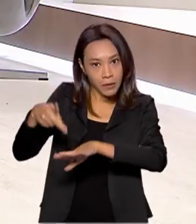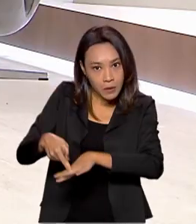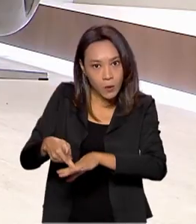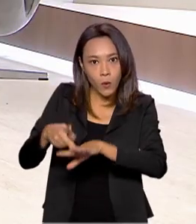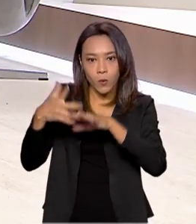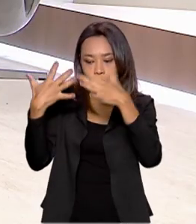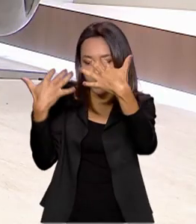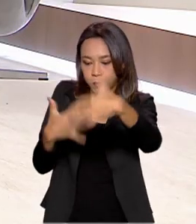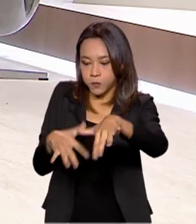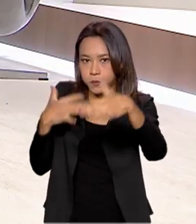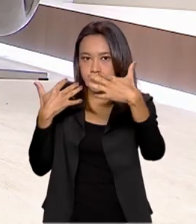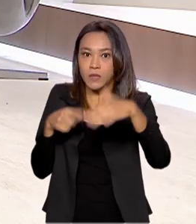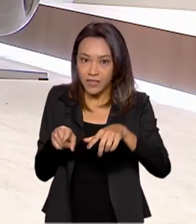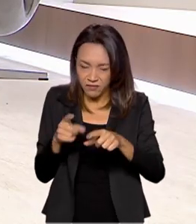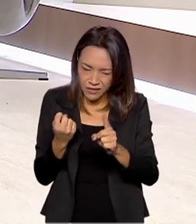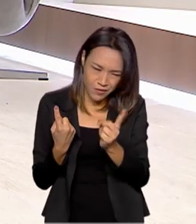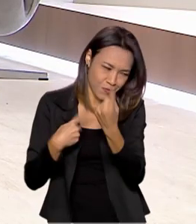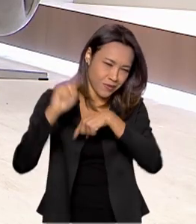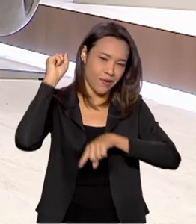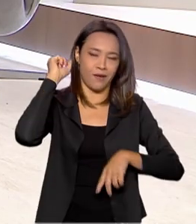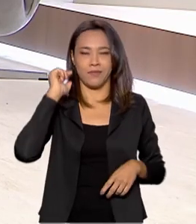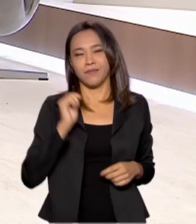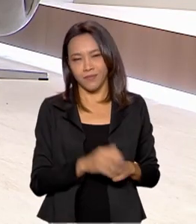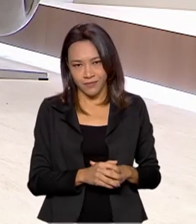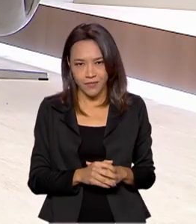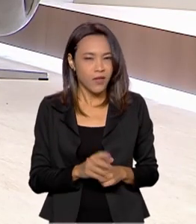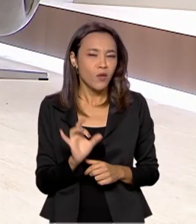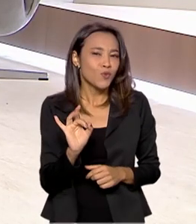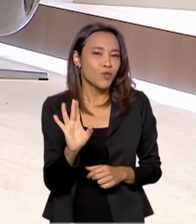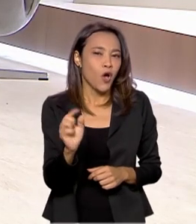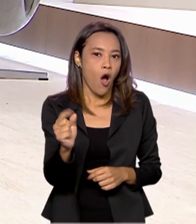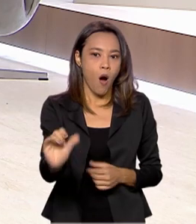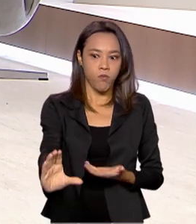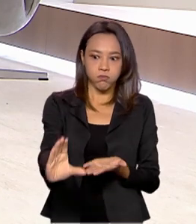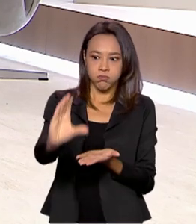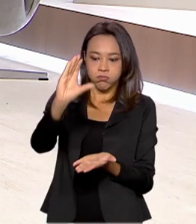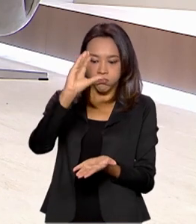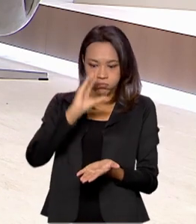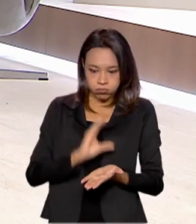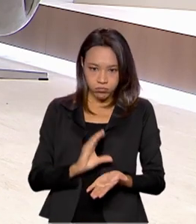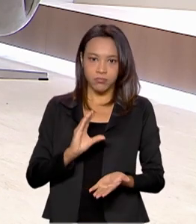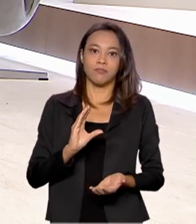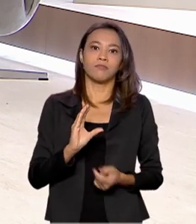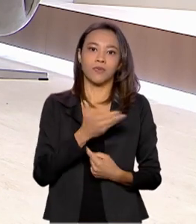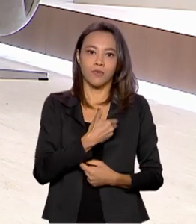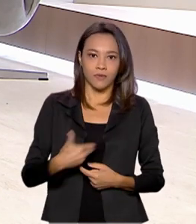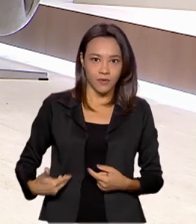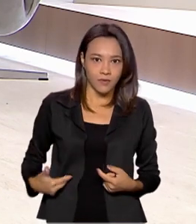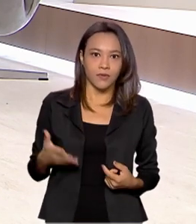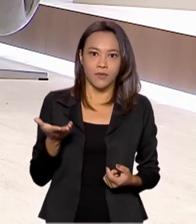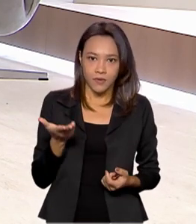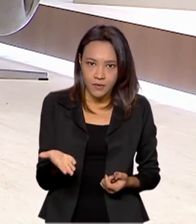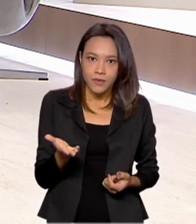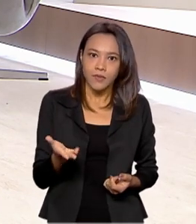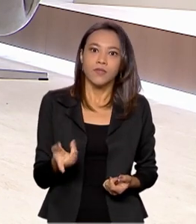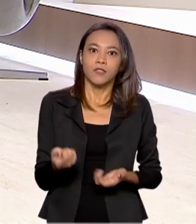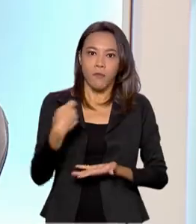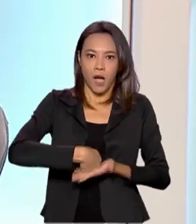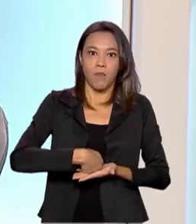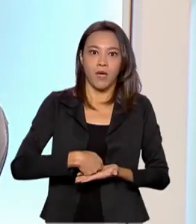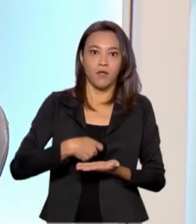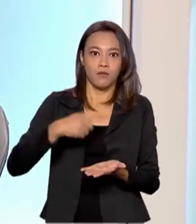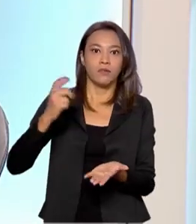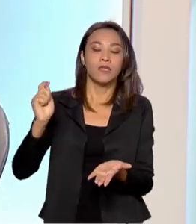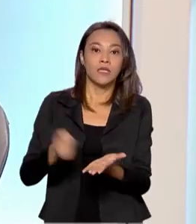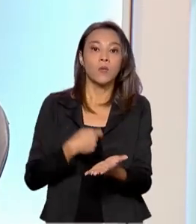acreditamos que será um grande sucesso, não só pelo pagamento do bônus de assinatura, mas também esse aumento da